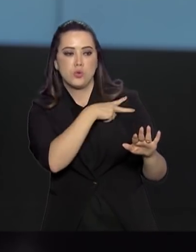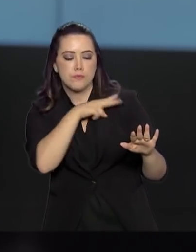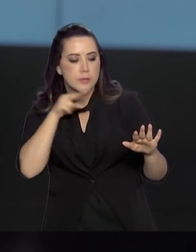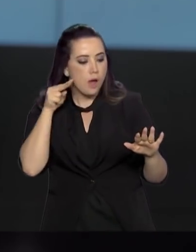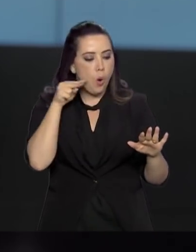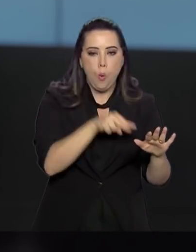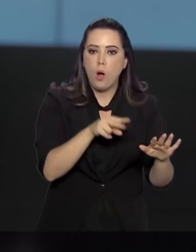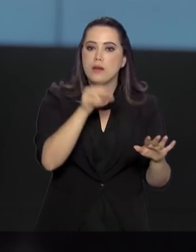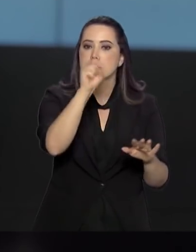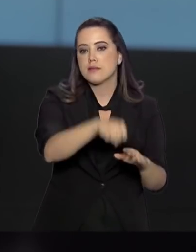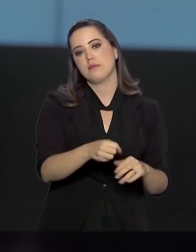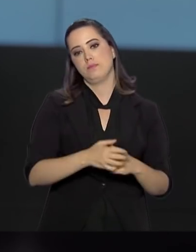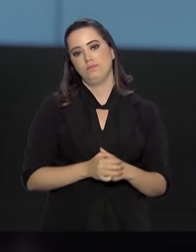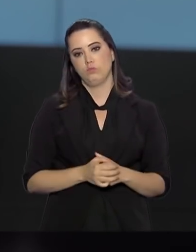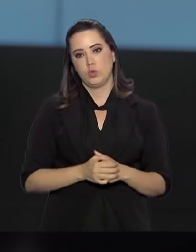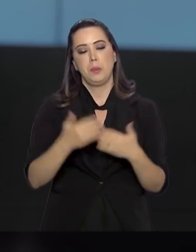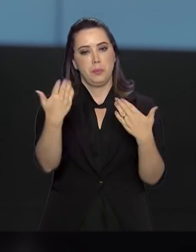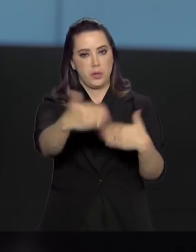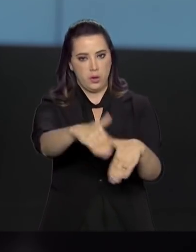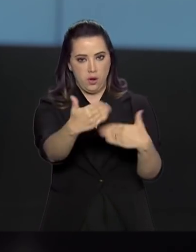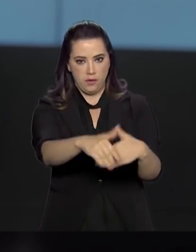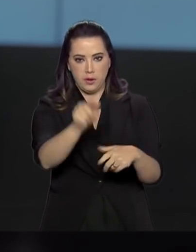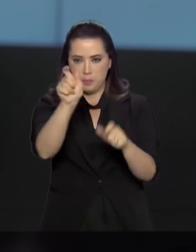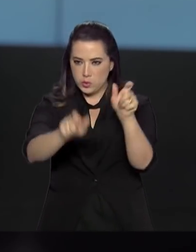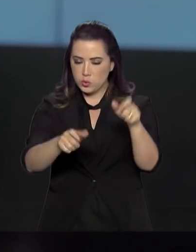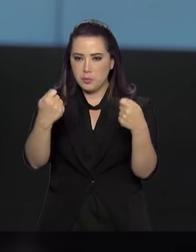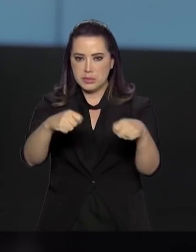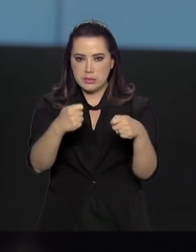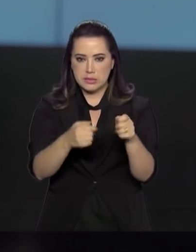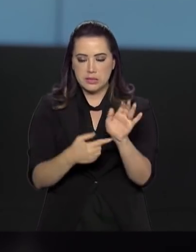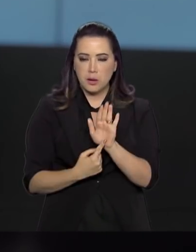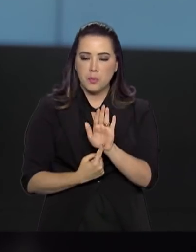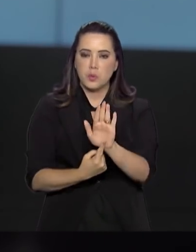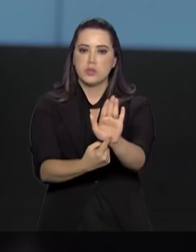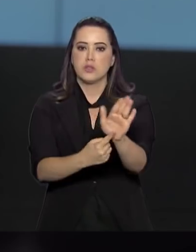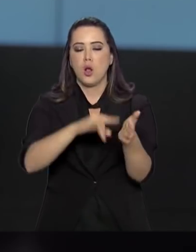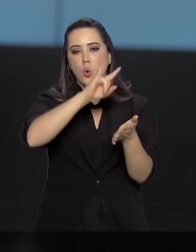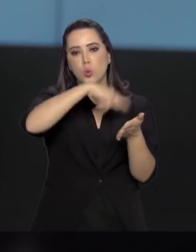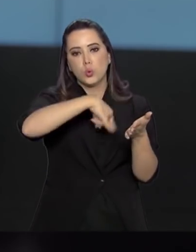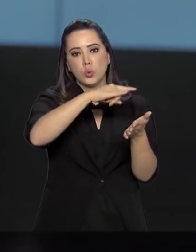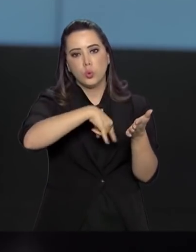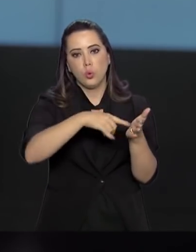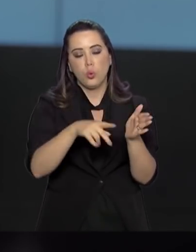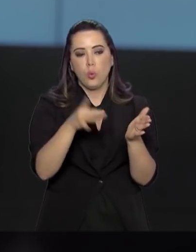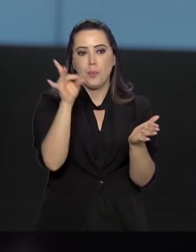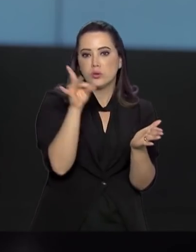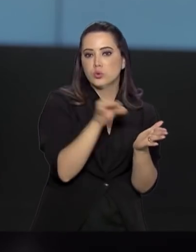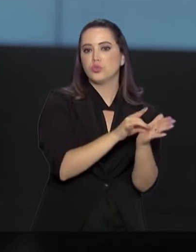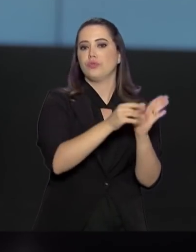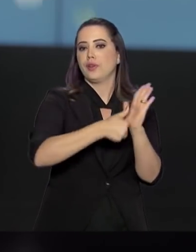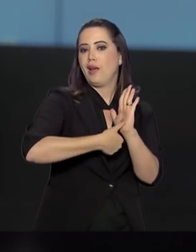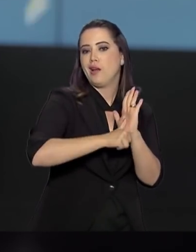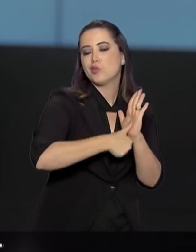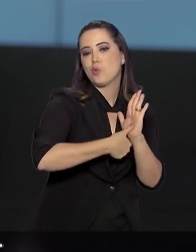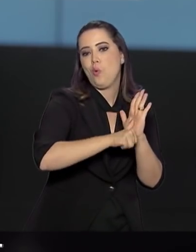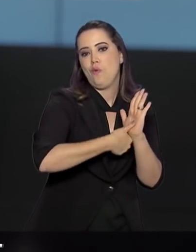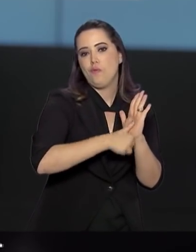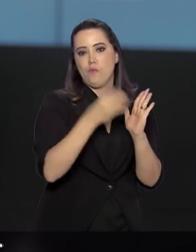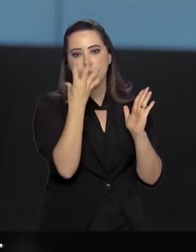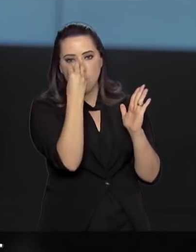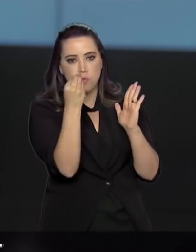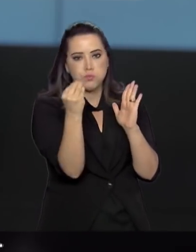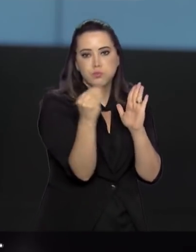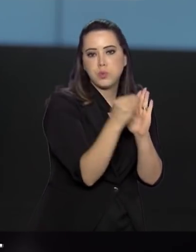sim. E para fazer a prova, o candidato deverá apresentar o documento original com foto. O INEP recomenda que o